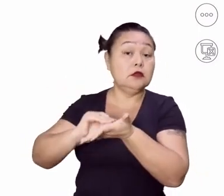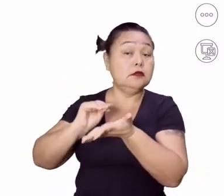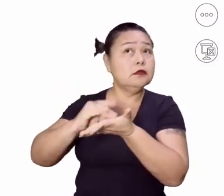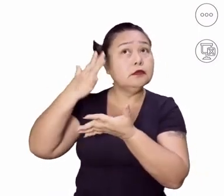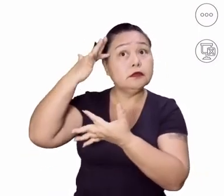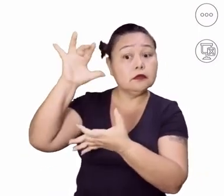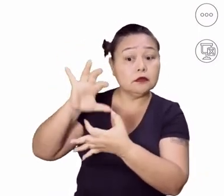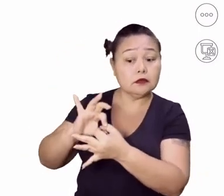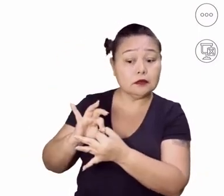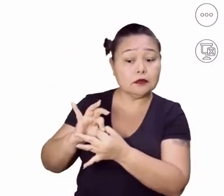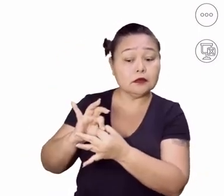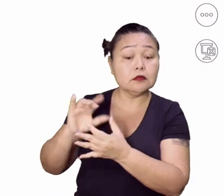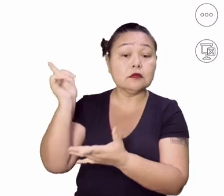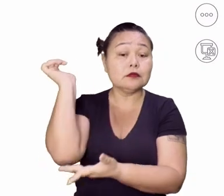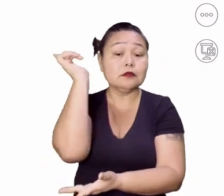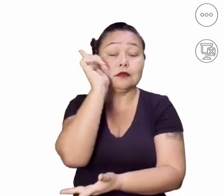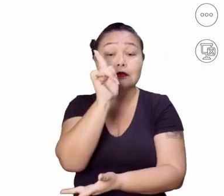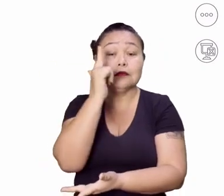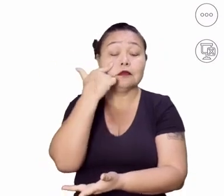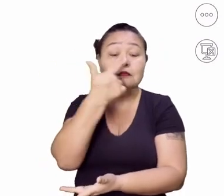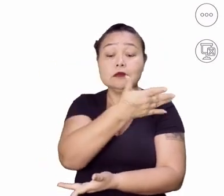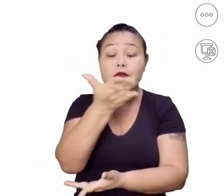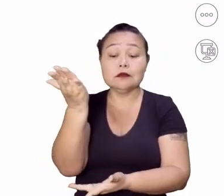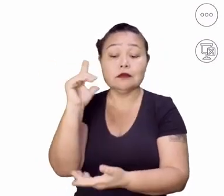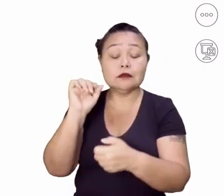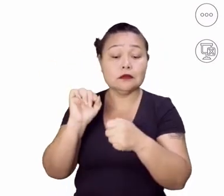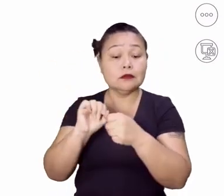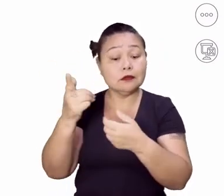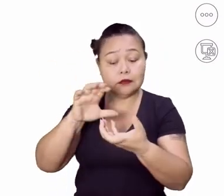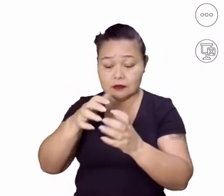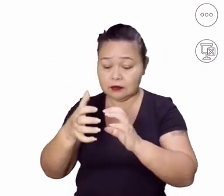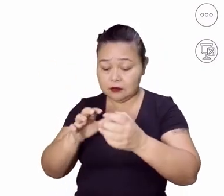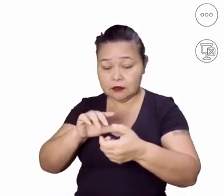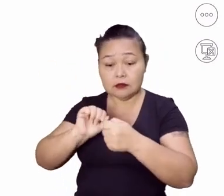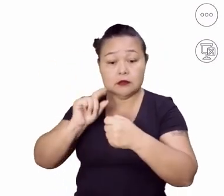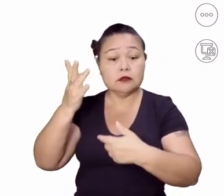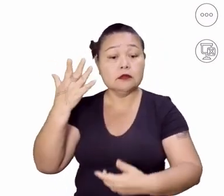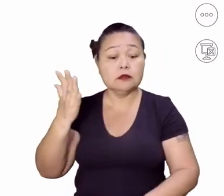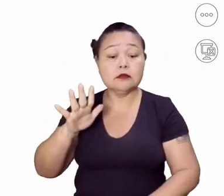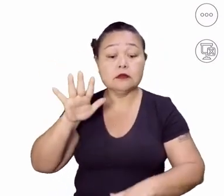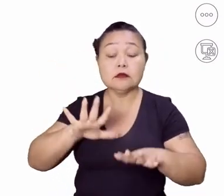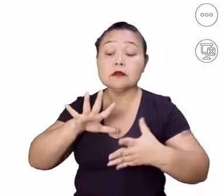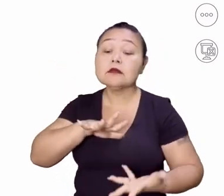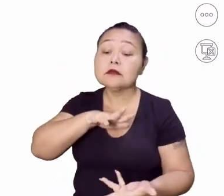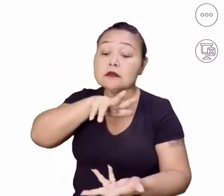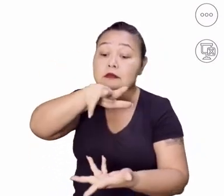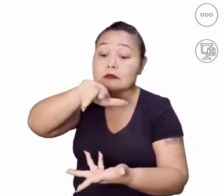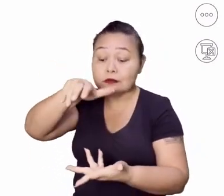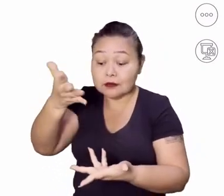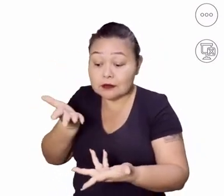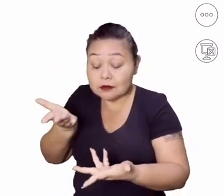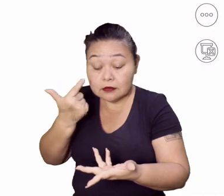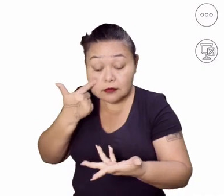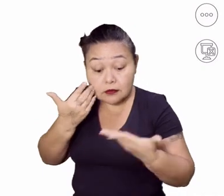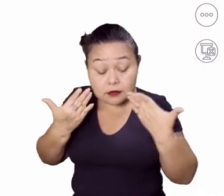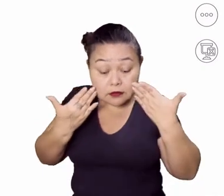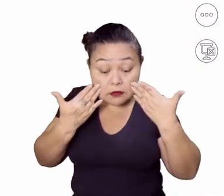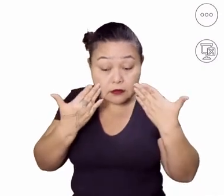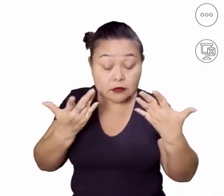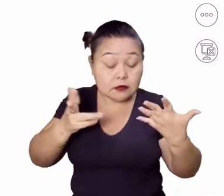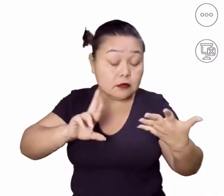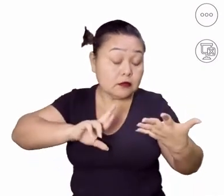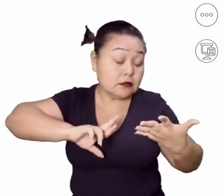Faltou raciocínio lógico para eu conseguir realizar essa tarefa. Então, assim, no mundo de hoje, nós temos que ter